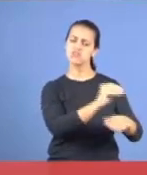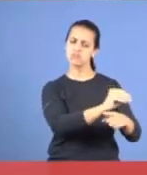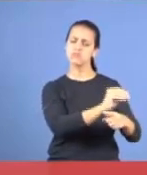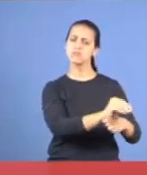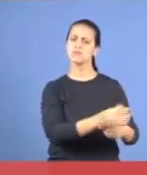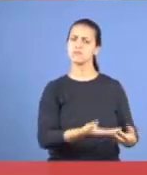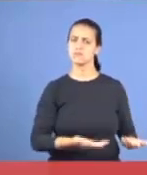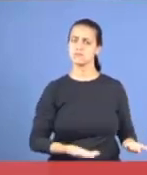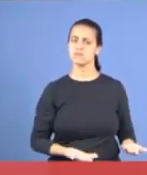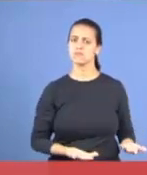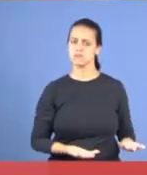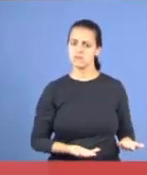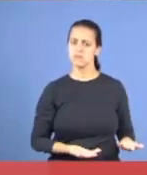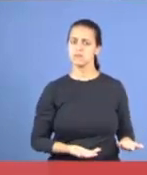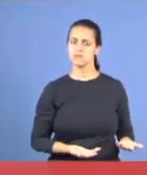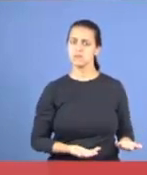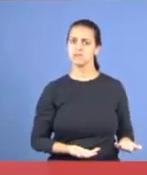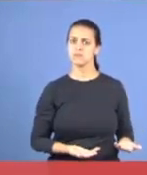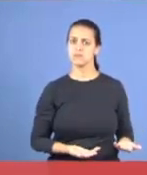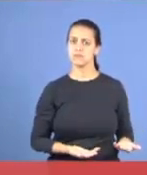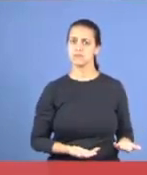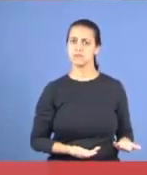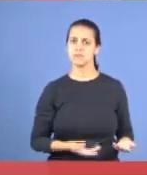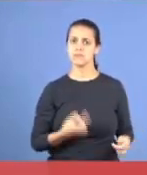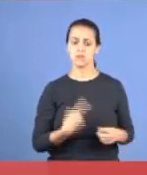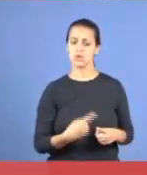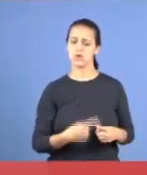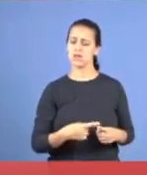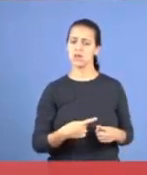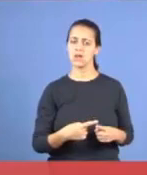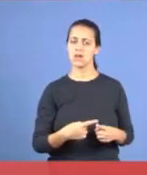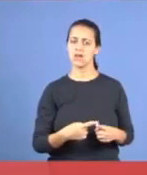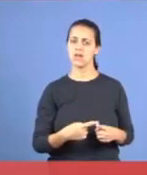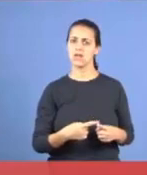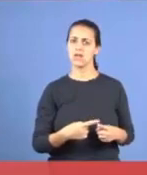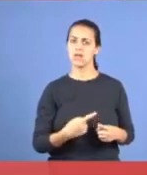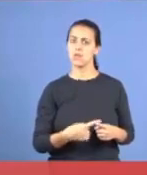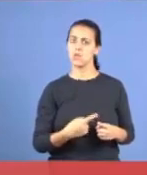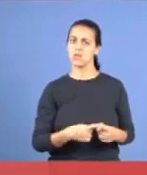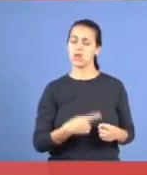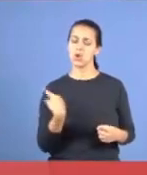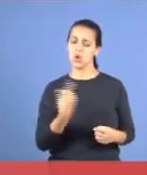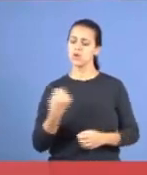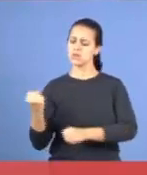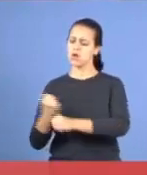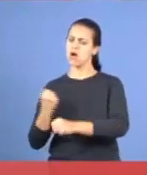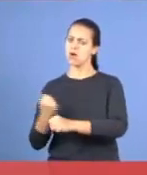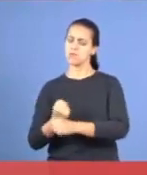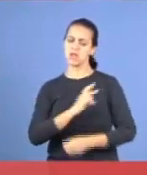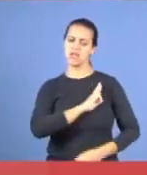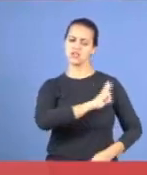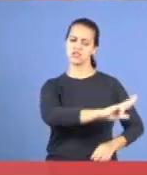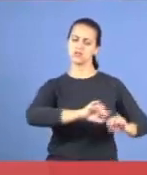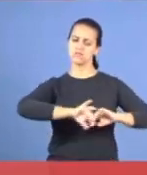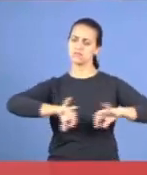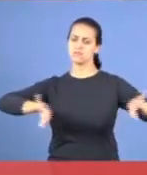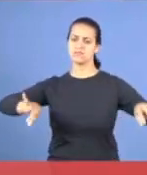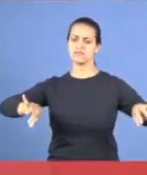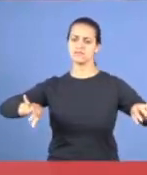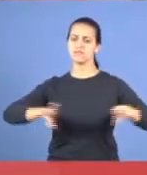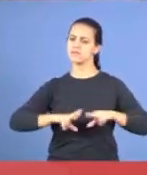não tem compromisso, porque é obra, a religião, toda ela é boa, está tudo certo, meus irmãos, ontem,